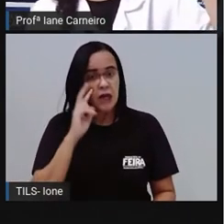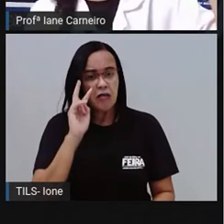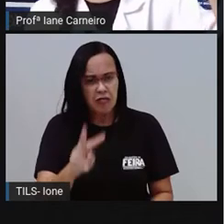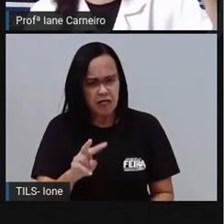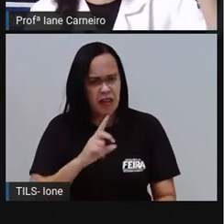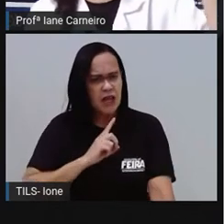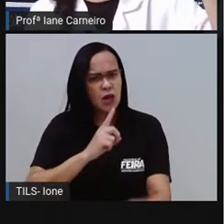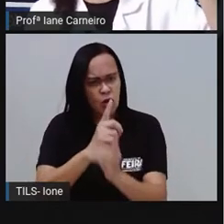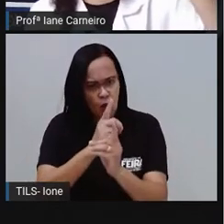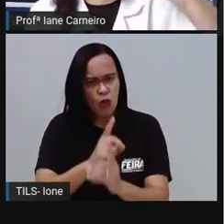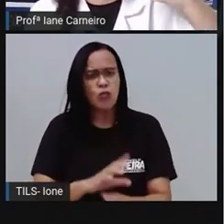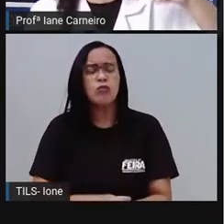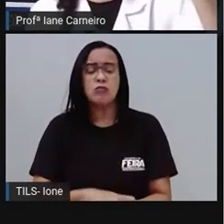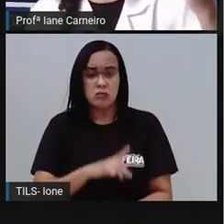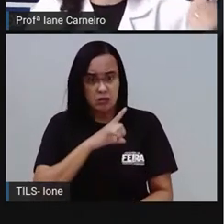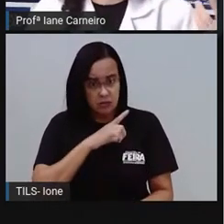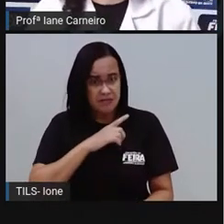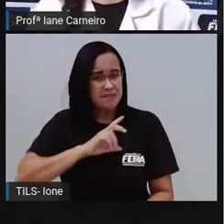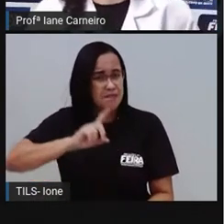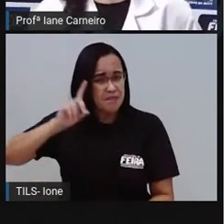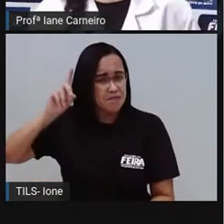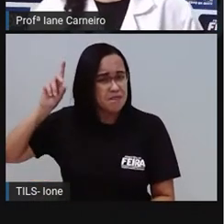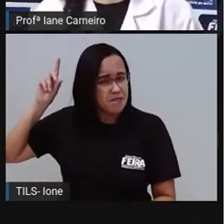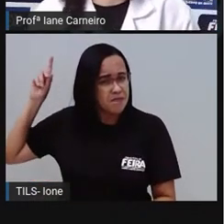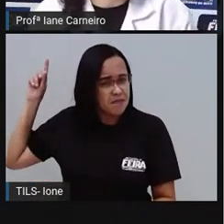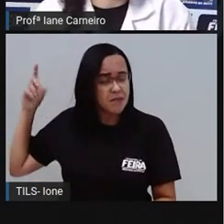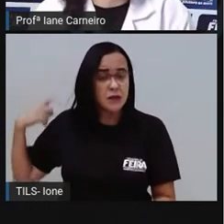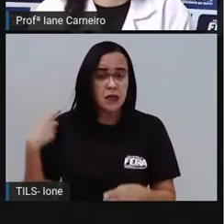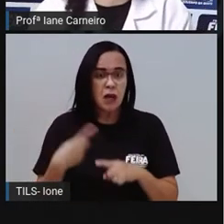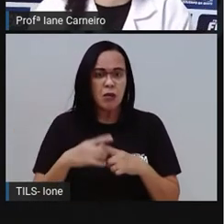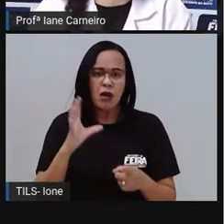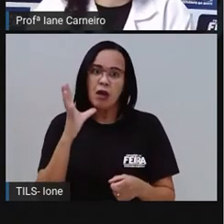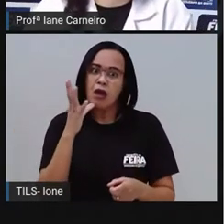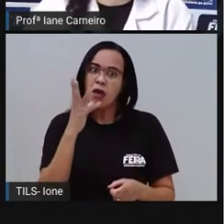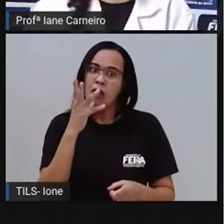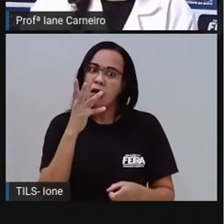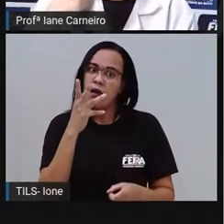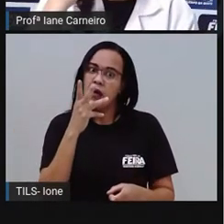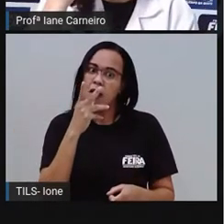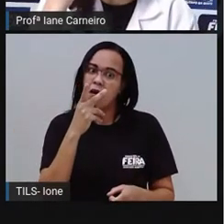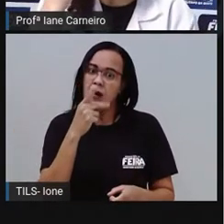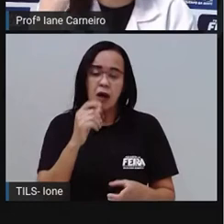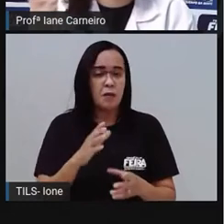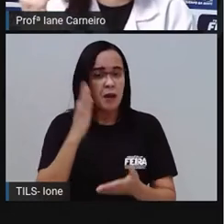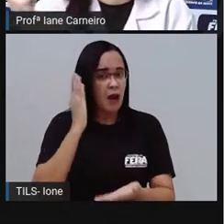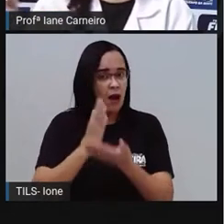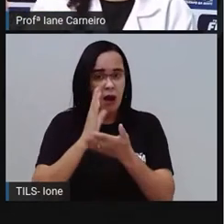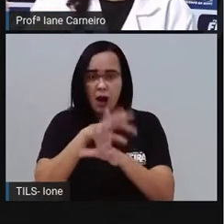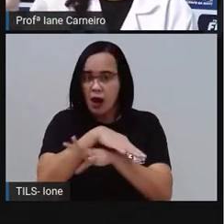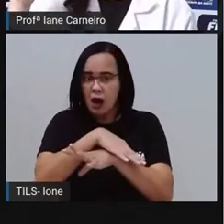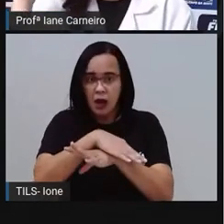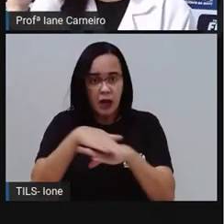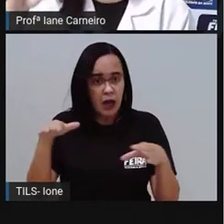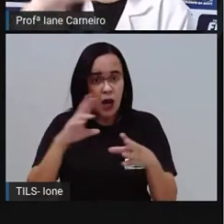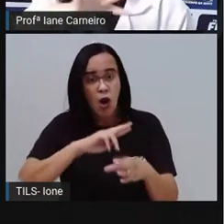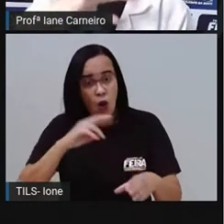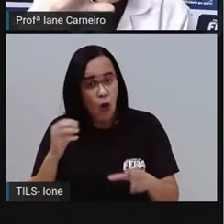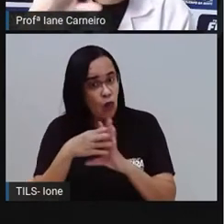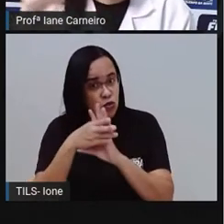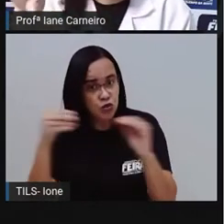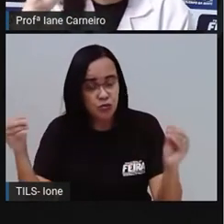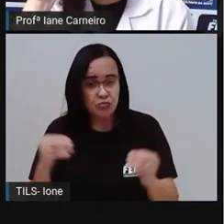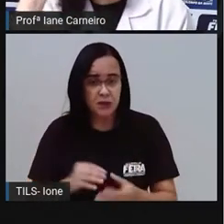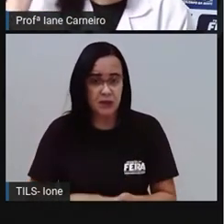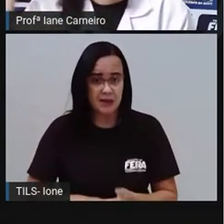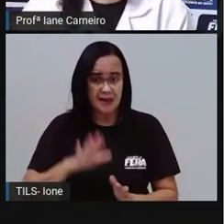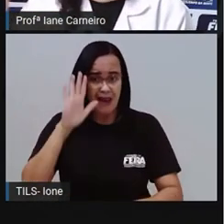pregos de, bem antigamente, a gente encontra porque eles demoram realmente para decompor. Aí vai enferrujando, vai enferrujando até